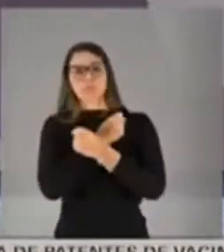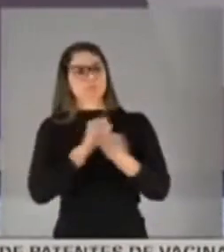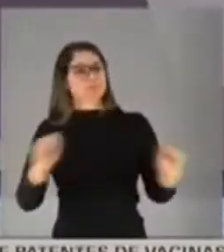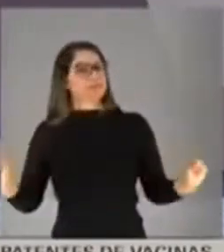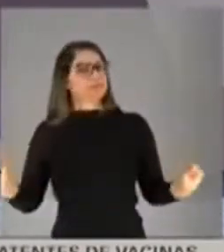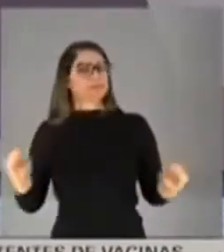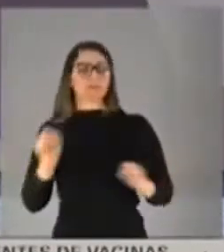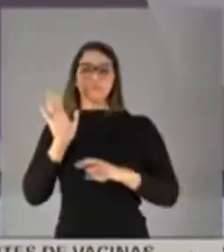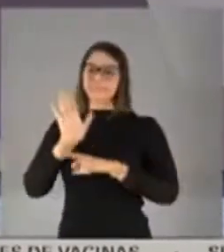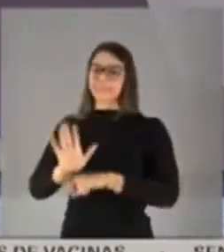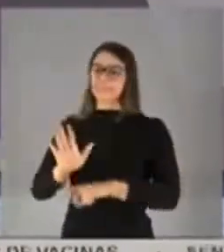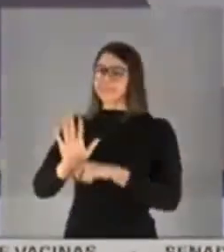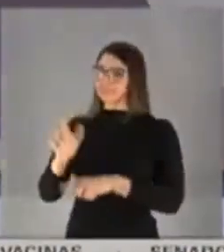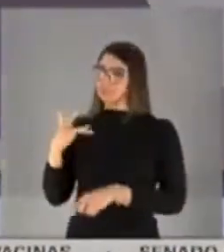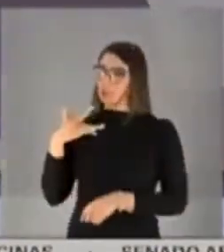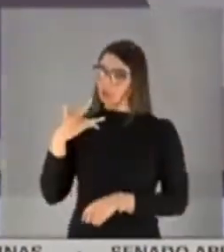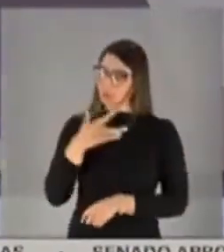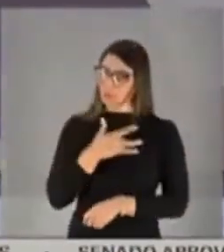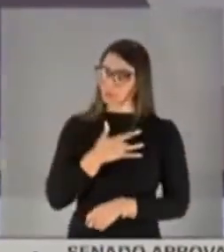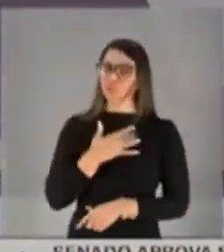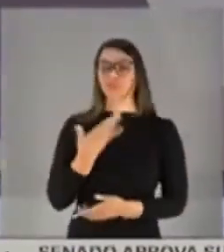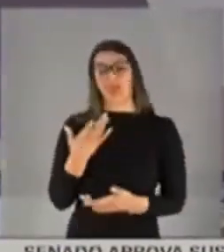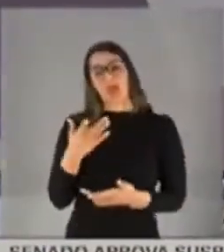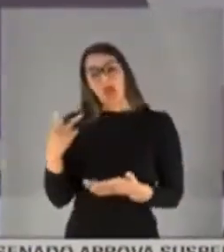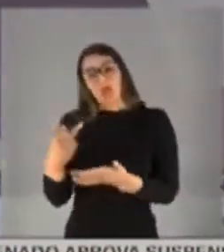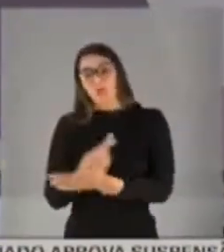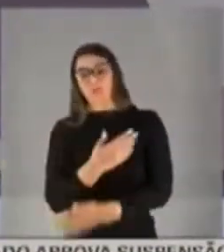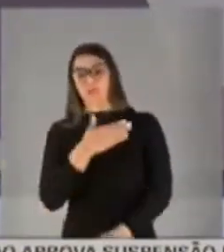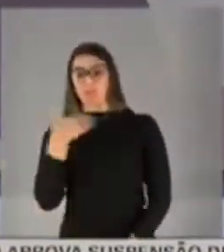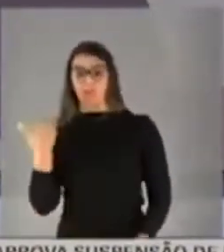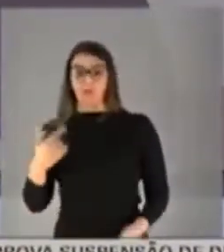de dar a atenção necessária e vieram a óbito também. Ou seja, são todas as mortes